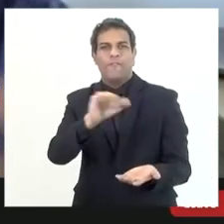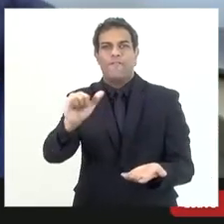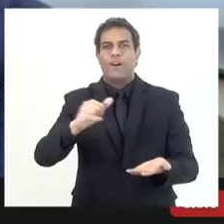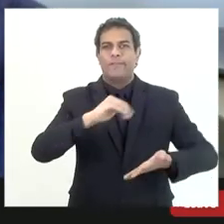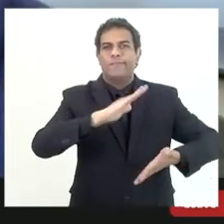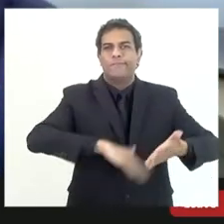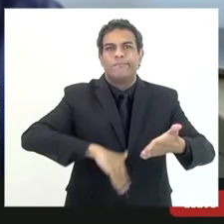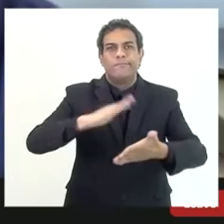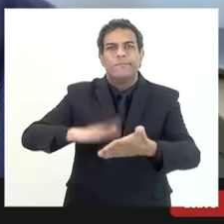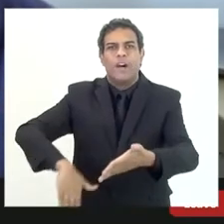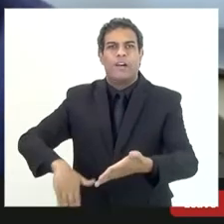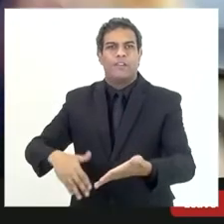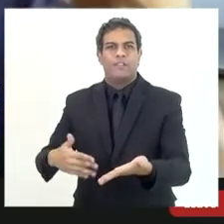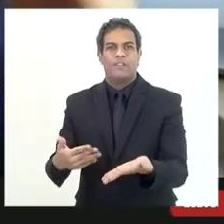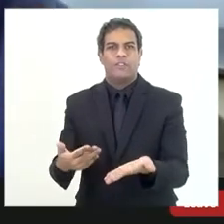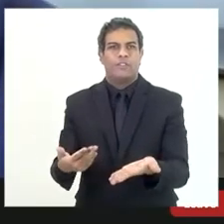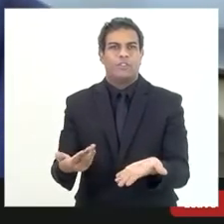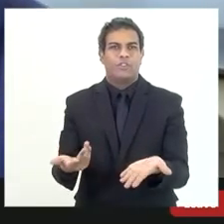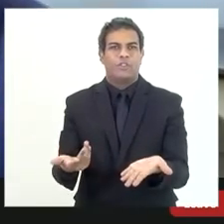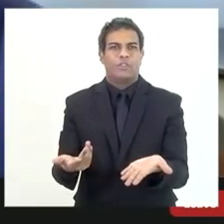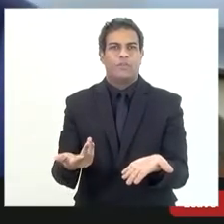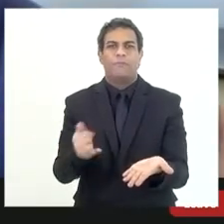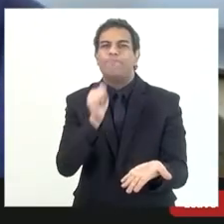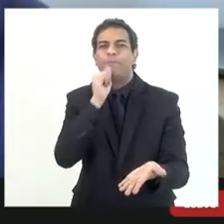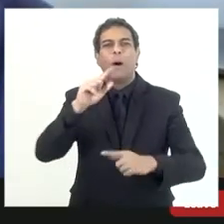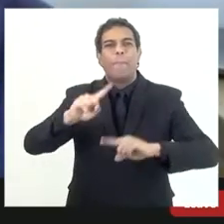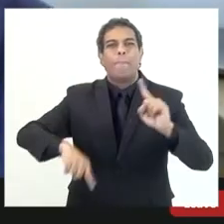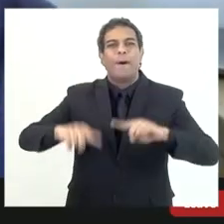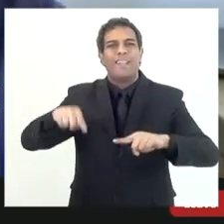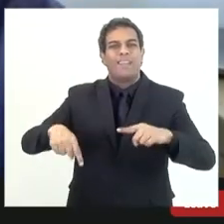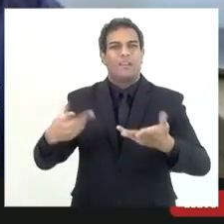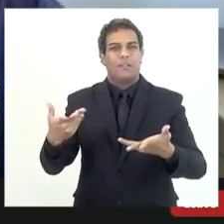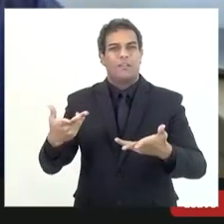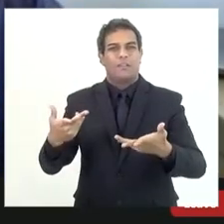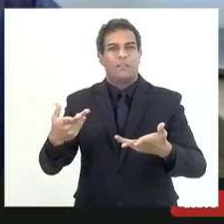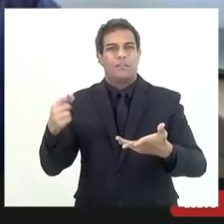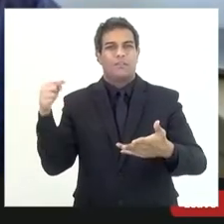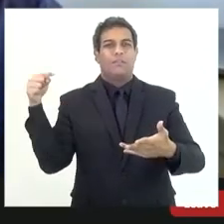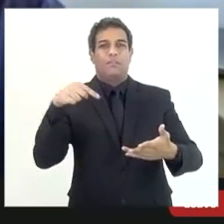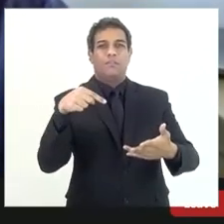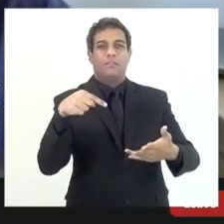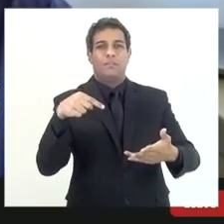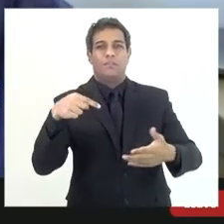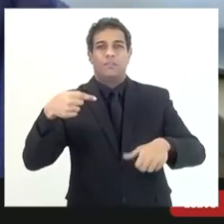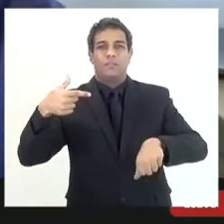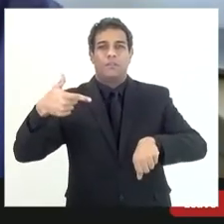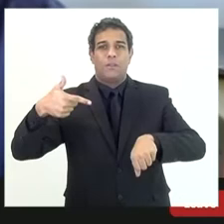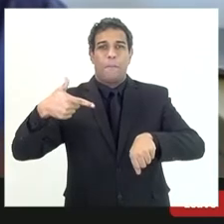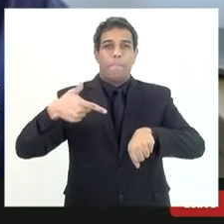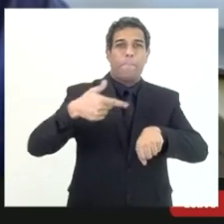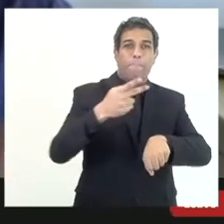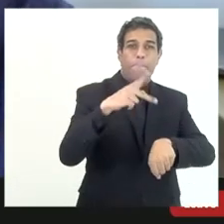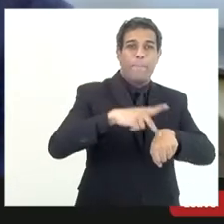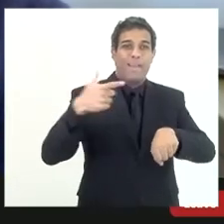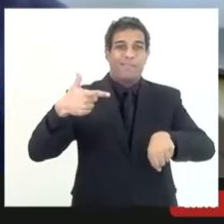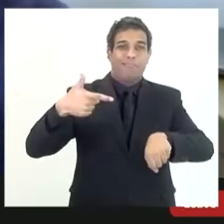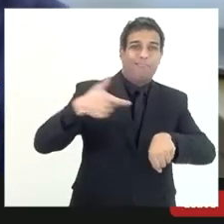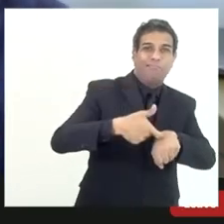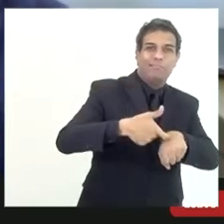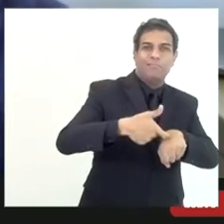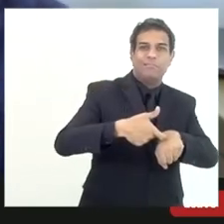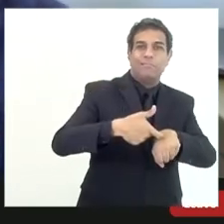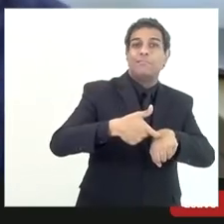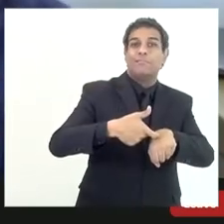cortar a rocha vai cortar o material duro ela tem uma determinada vida útil e depois ela acaba